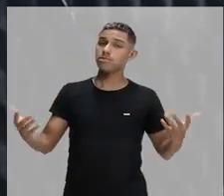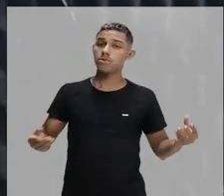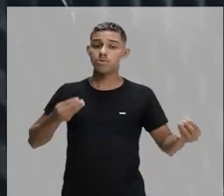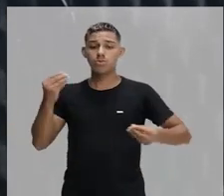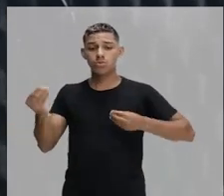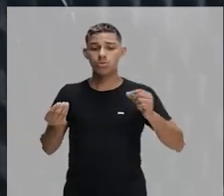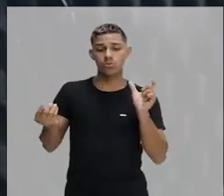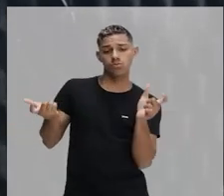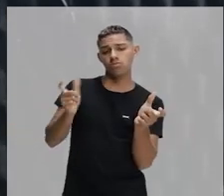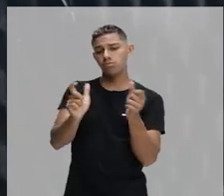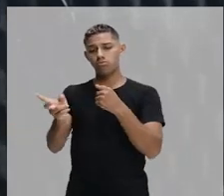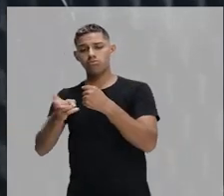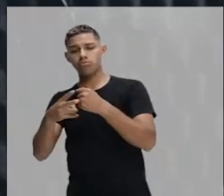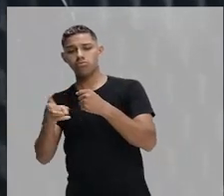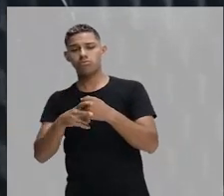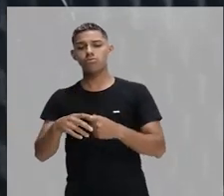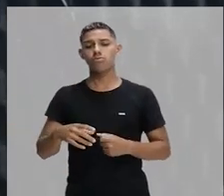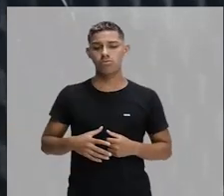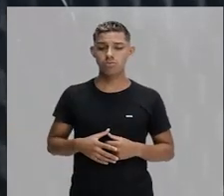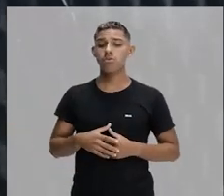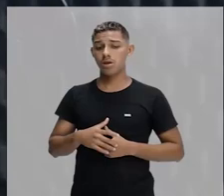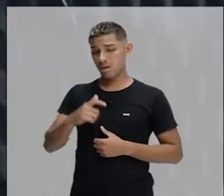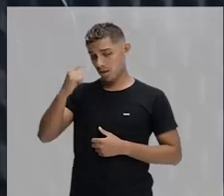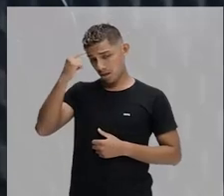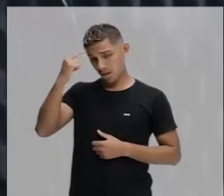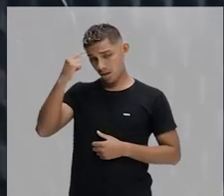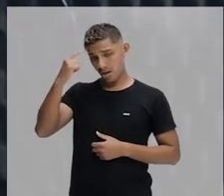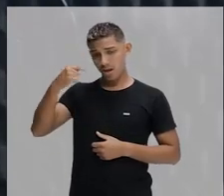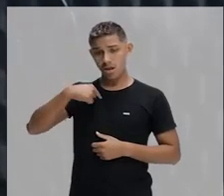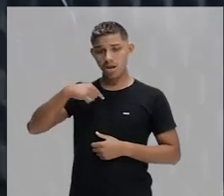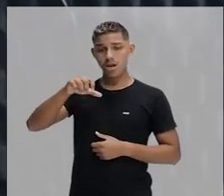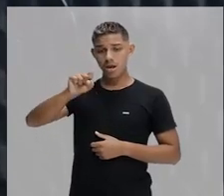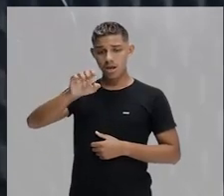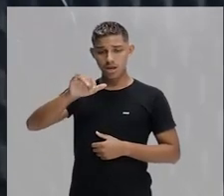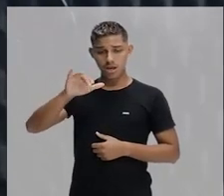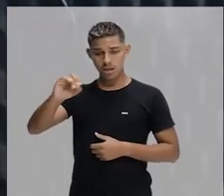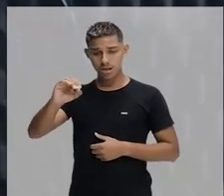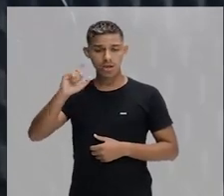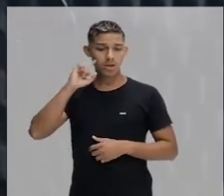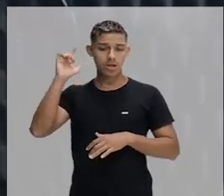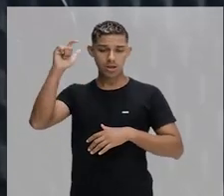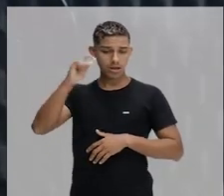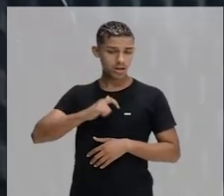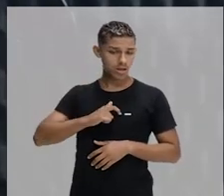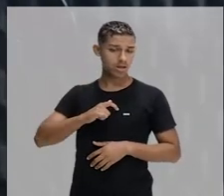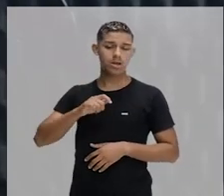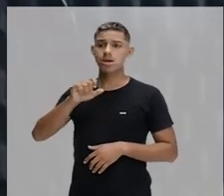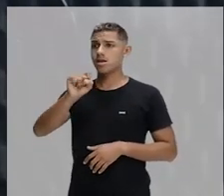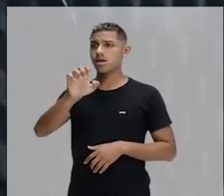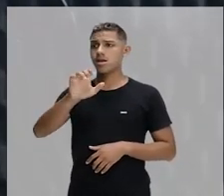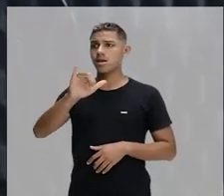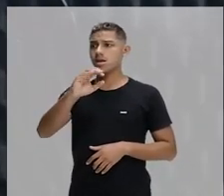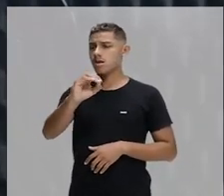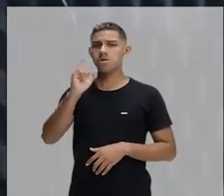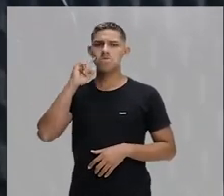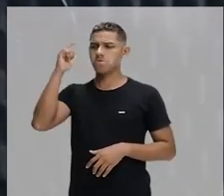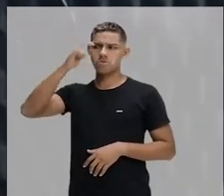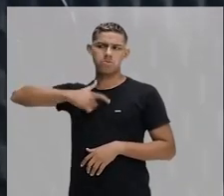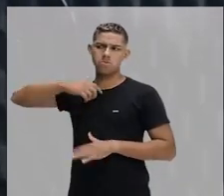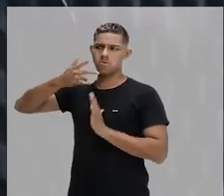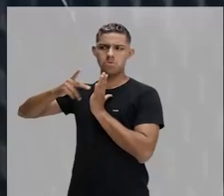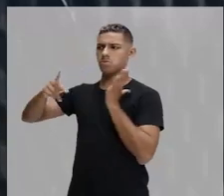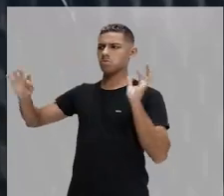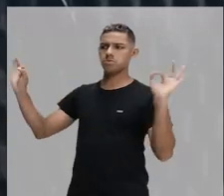conjuga os verbos. Ele diz eu sei. E ele mesmo se deixa a par disso. Ele não se denominava um poeta,